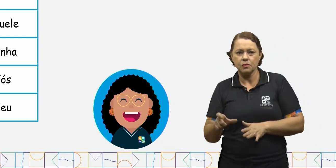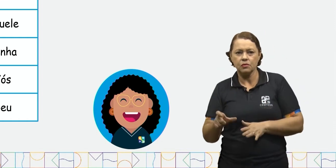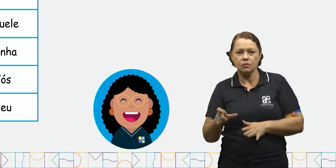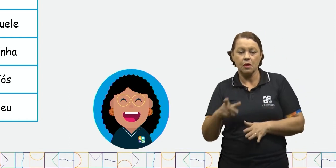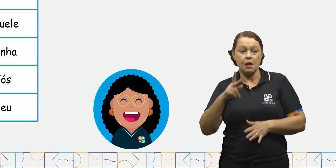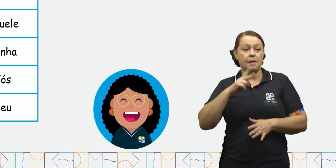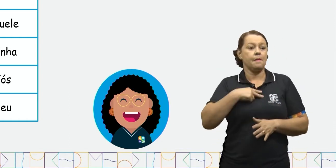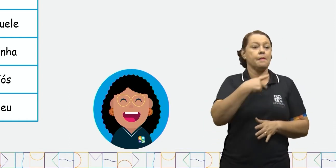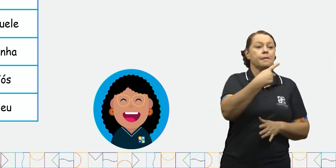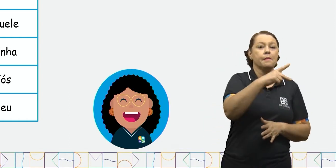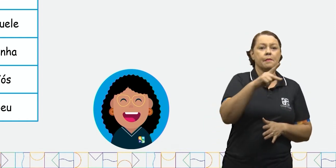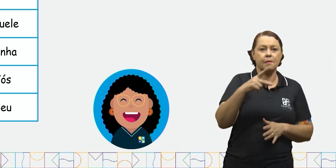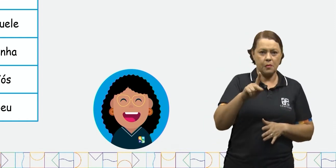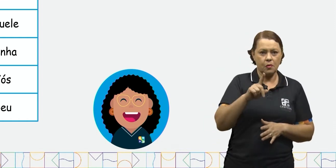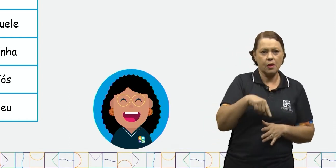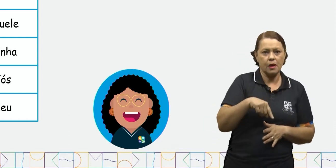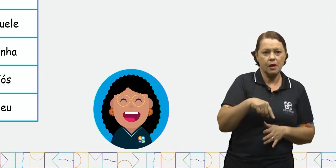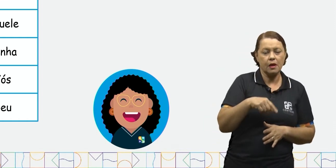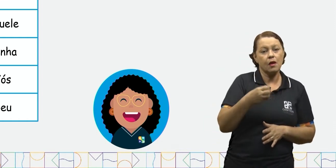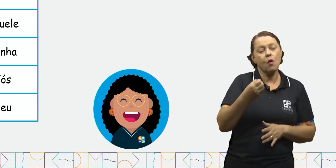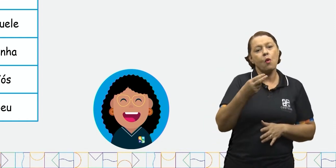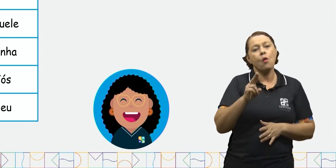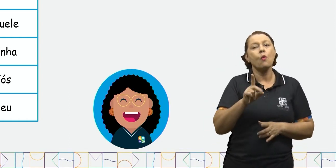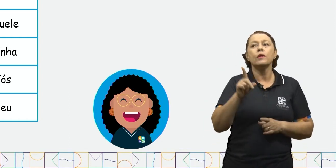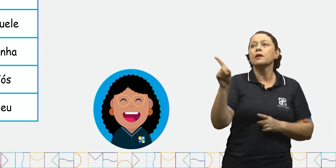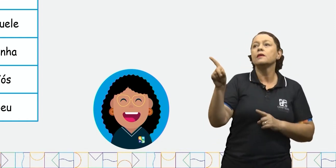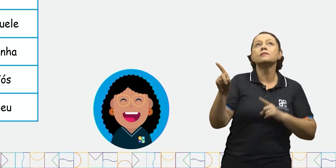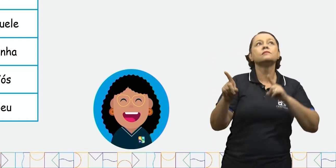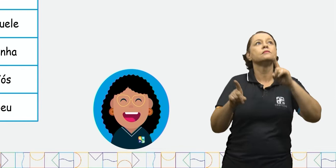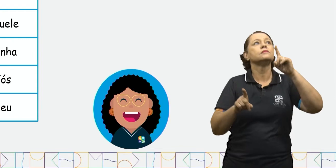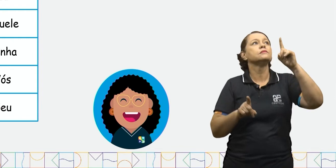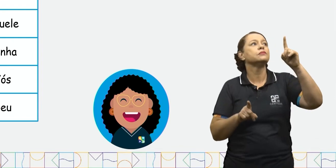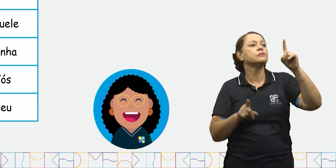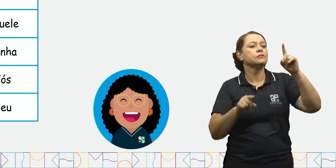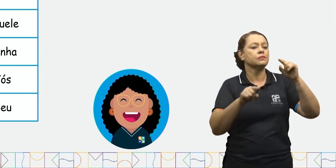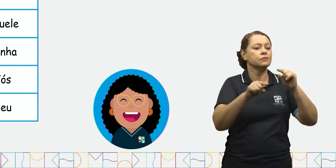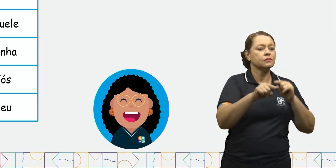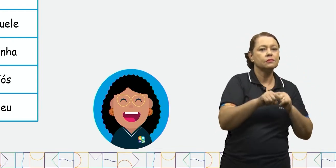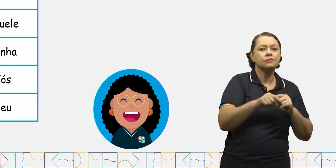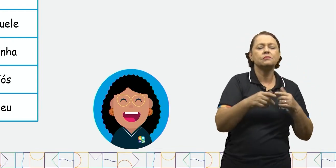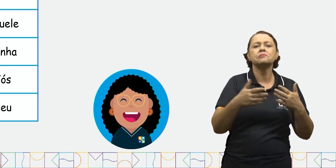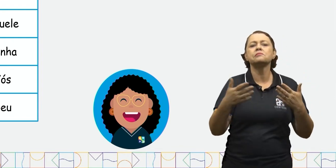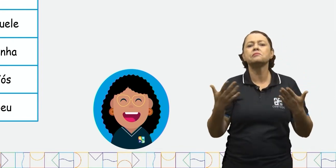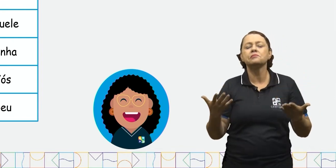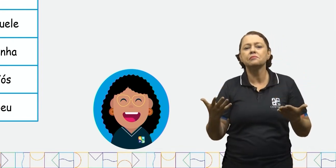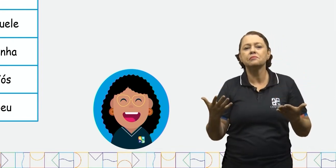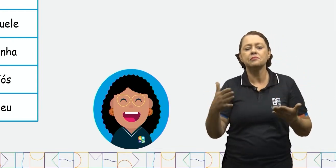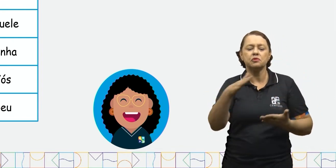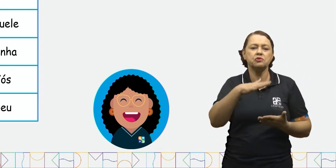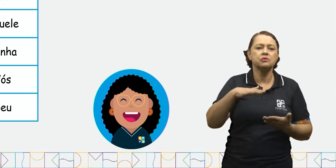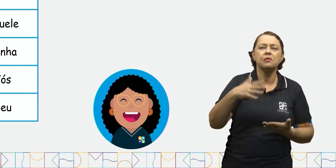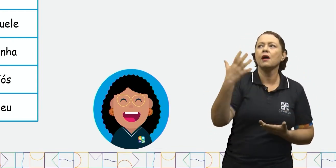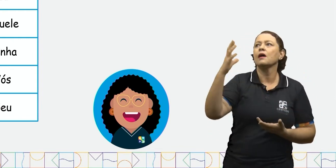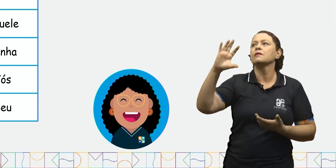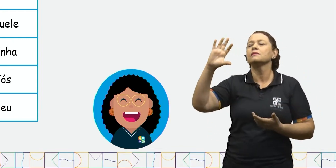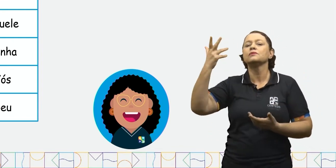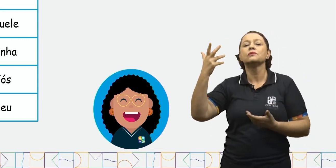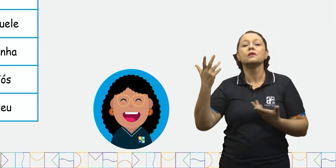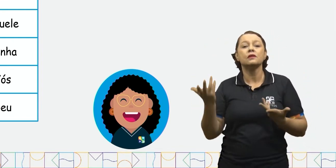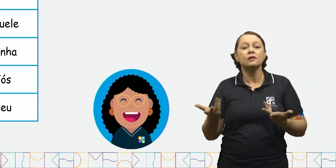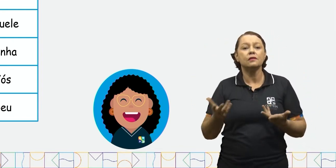é possessivo? Indica posse? Ou ele é demonstrativo? Está indicando alguma coisa? Um espaço? Um tempo?